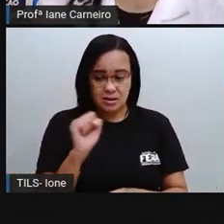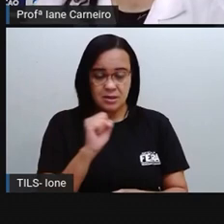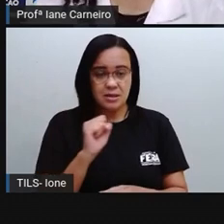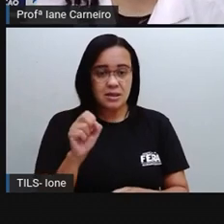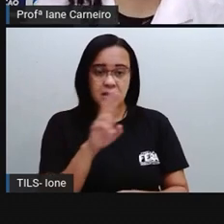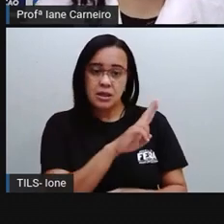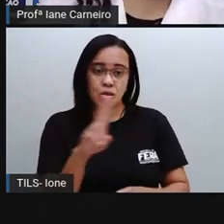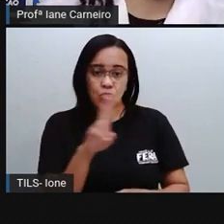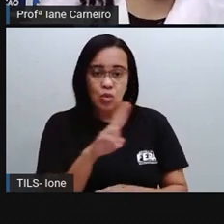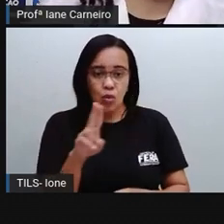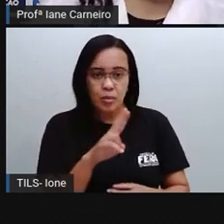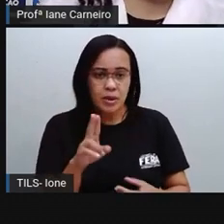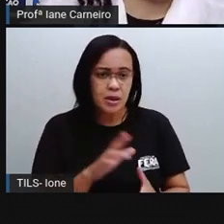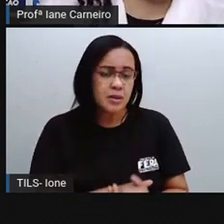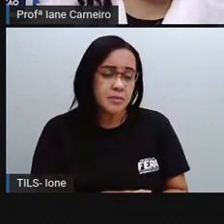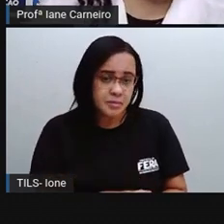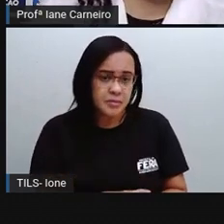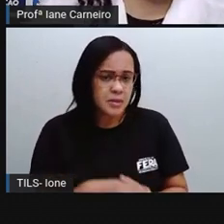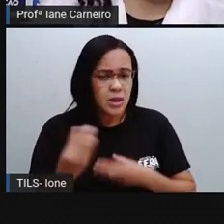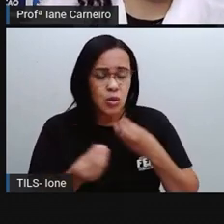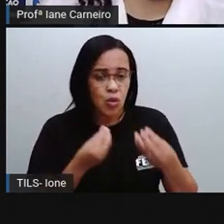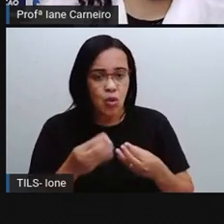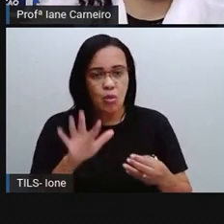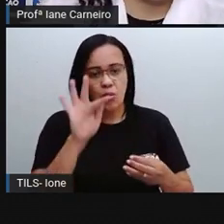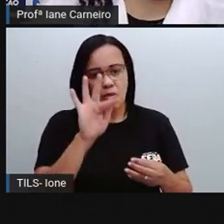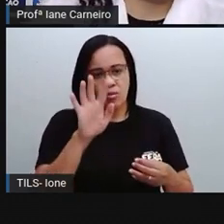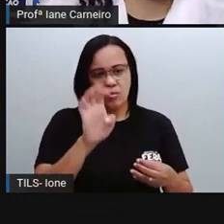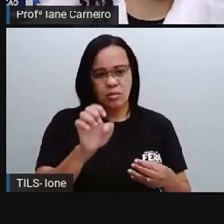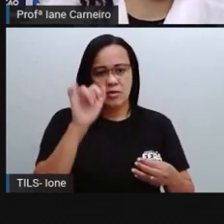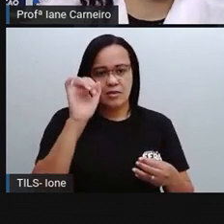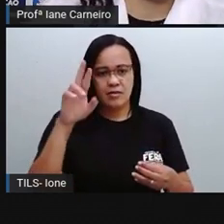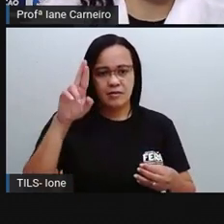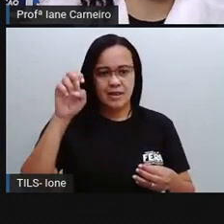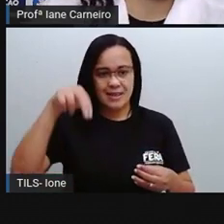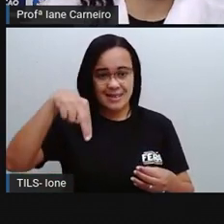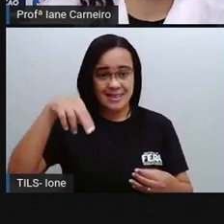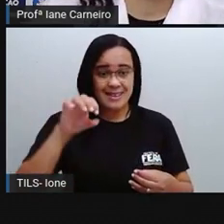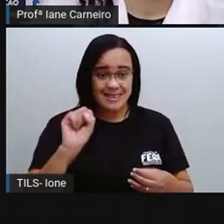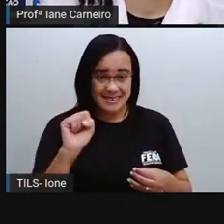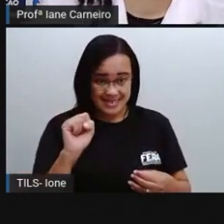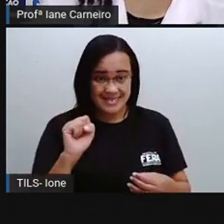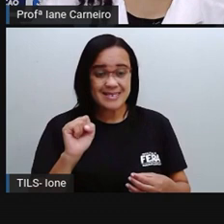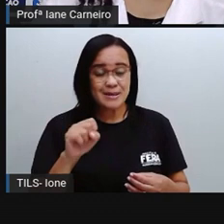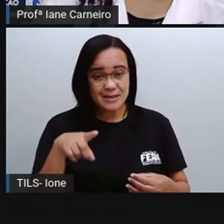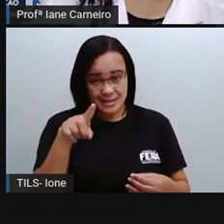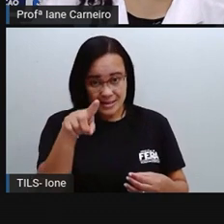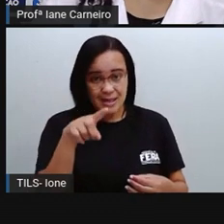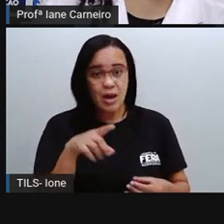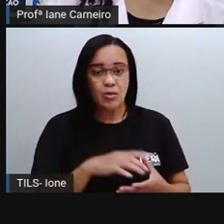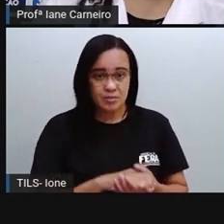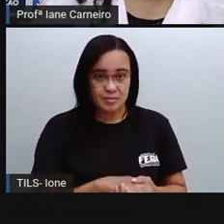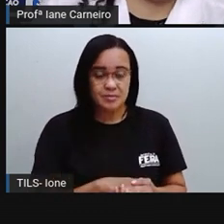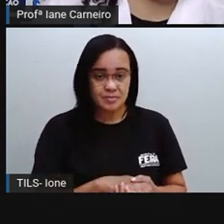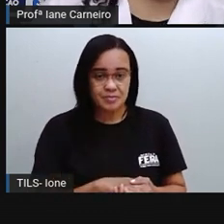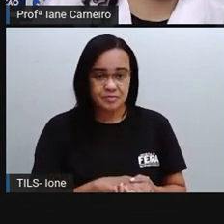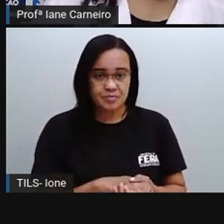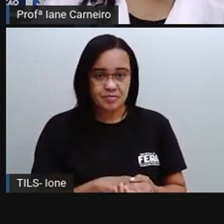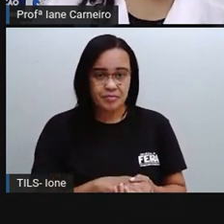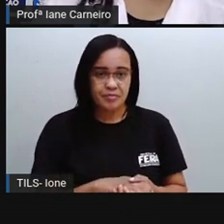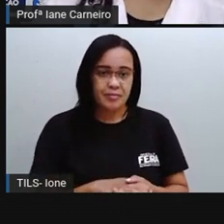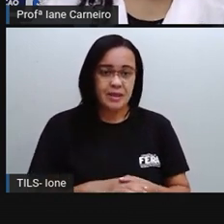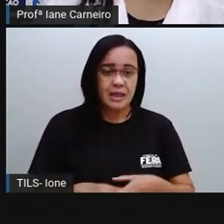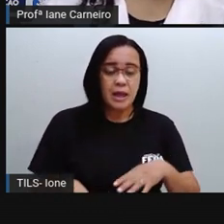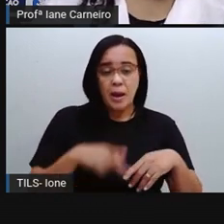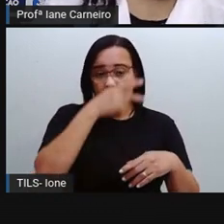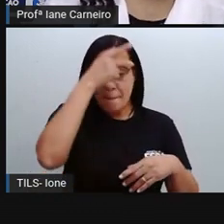né? E aí, quem mora em Alagoas, ó, que é um estado da região Nordeste, né? Mora na capital, né? Ou